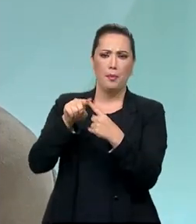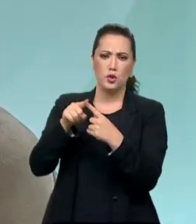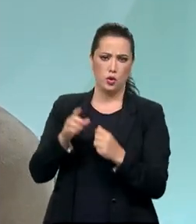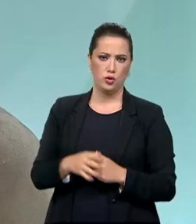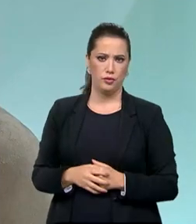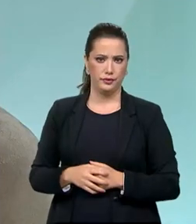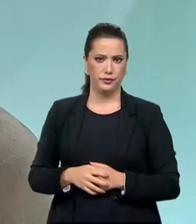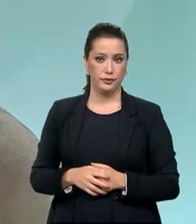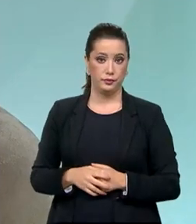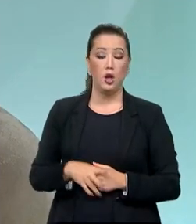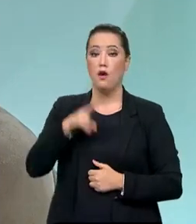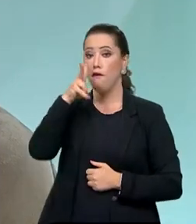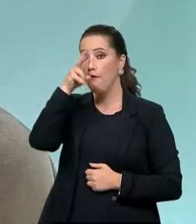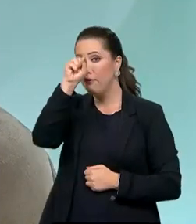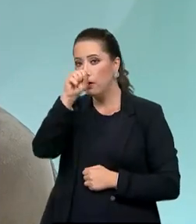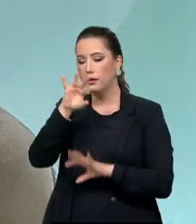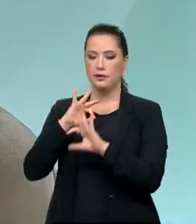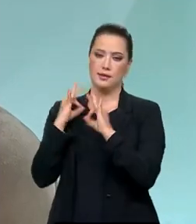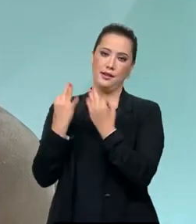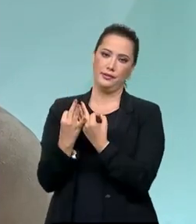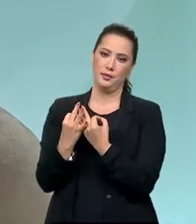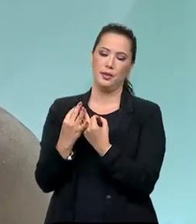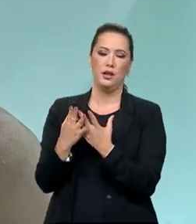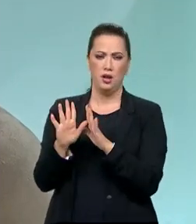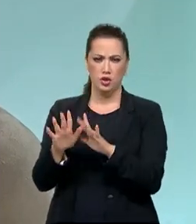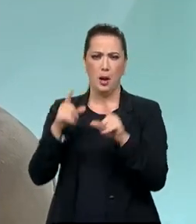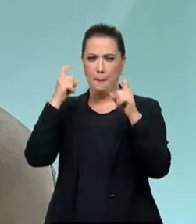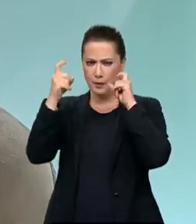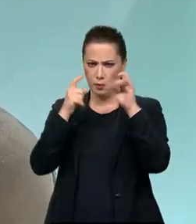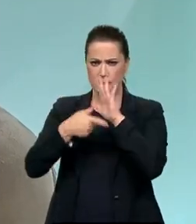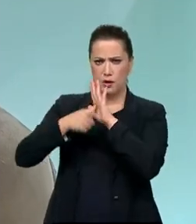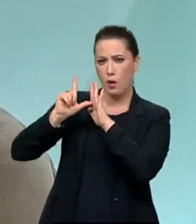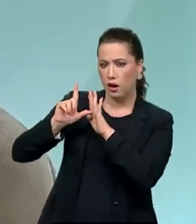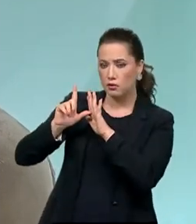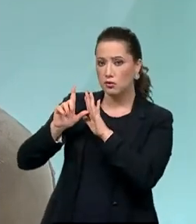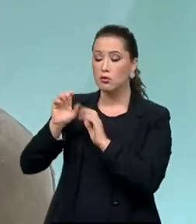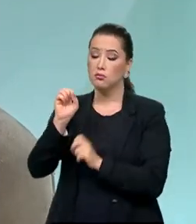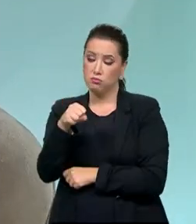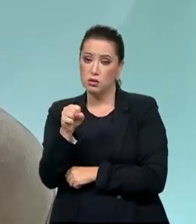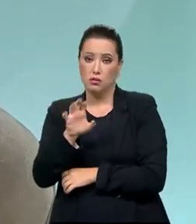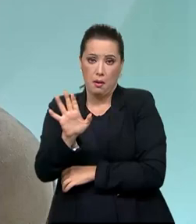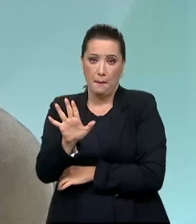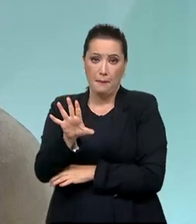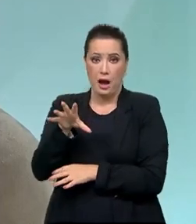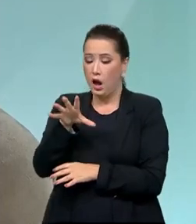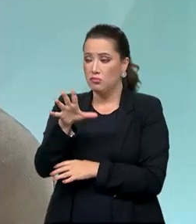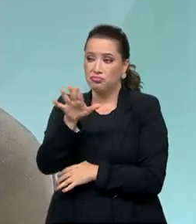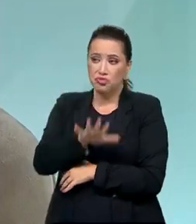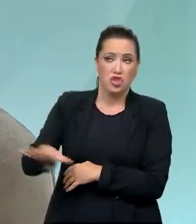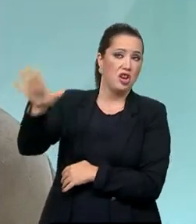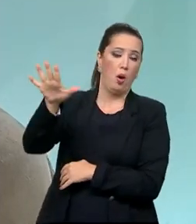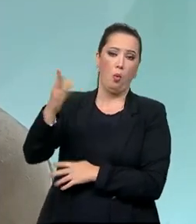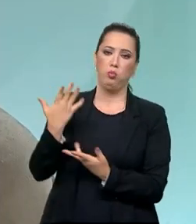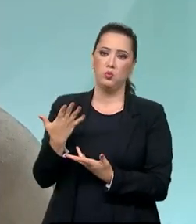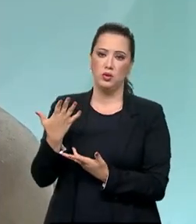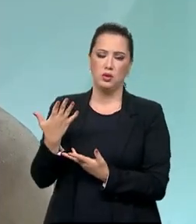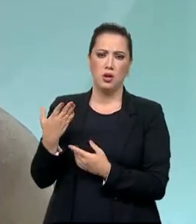de vínculos familiares. Já se preocupou com isso no Brasil? Sim. Mas de forma orgânica, de forma